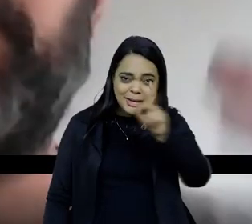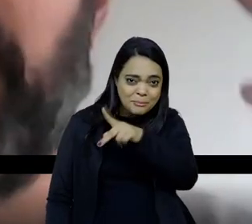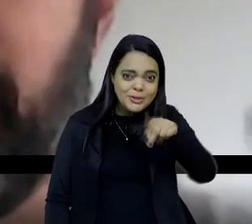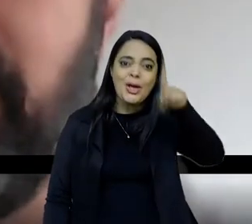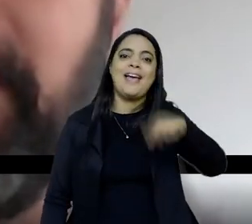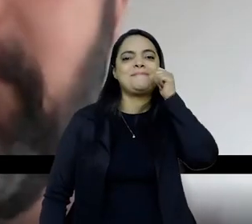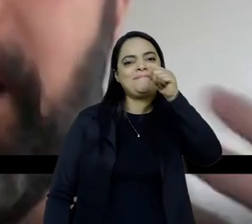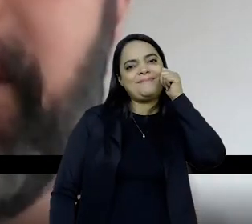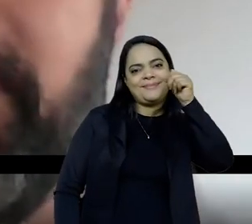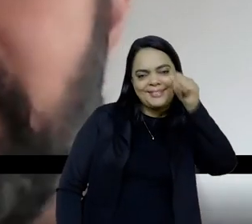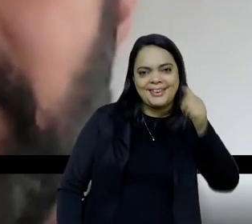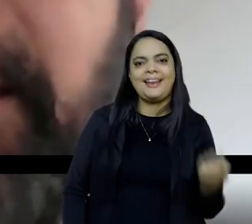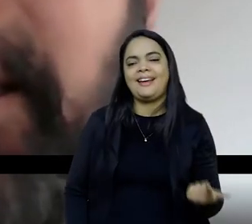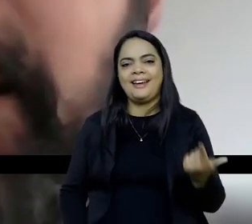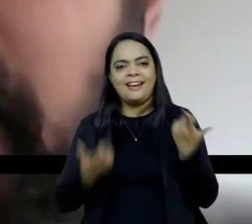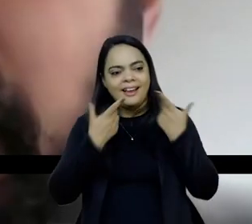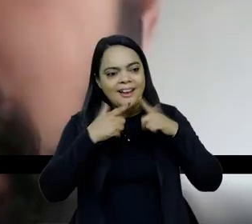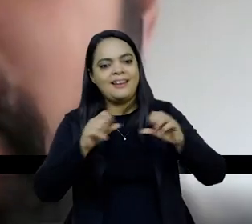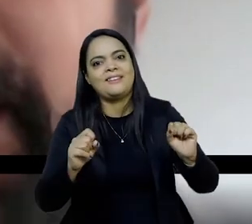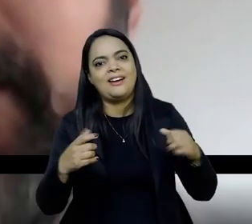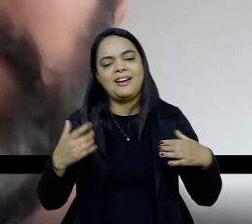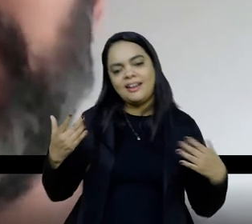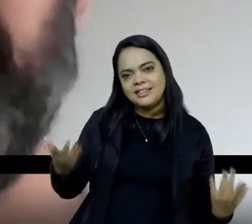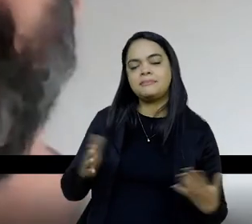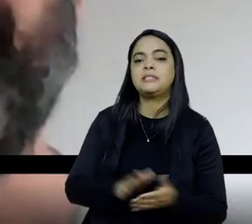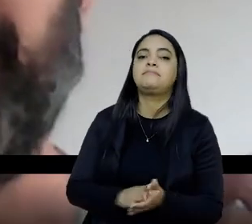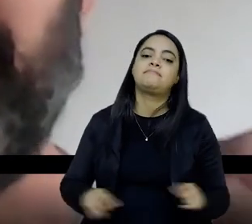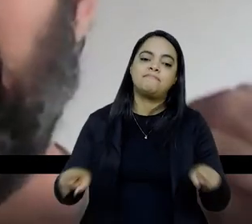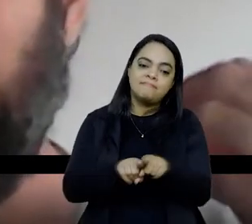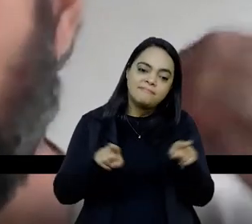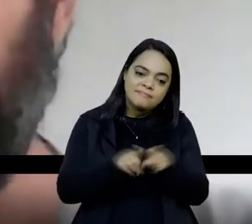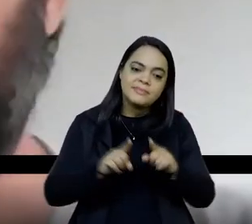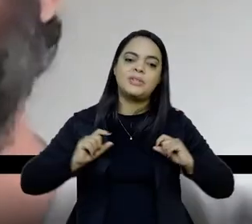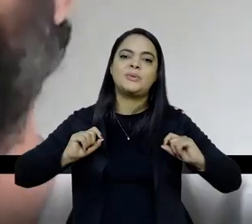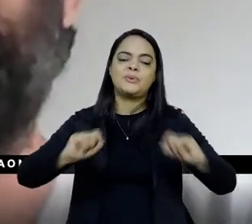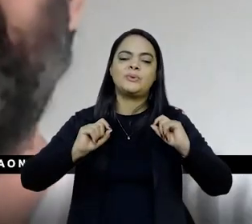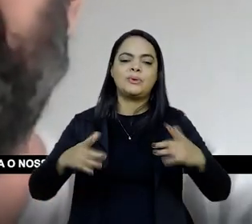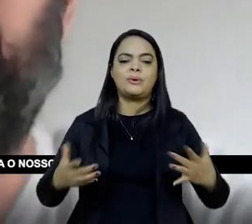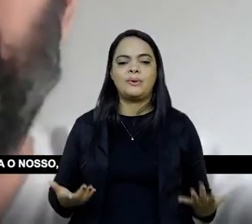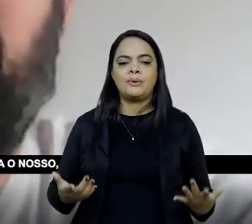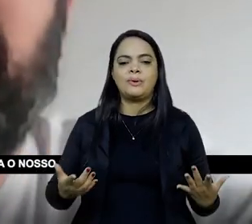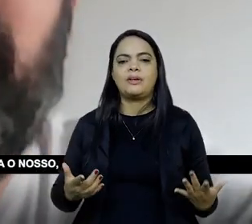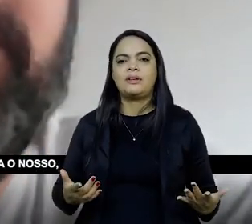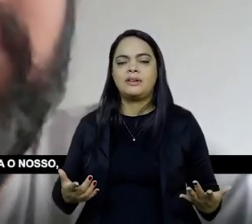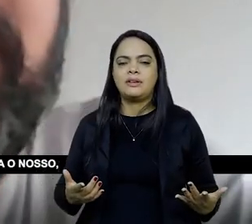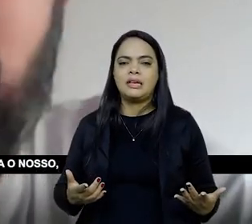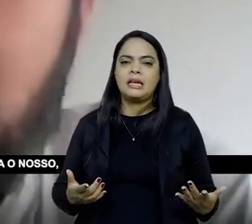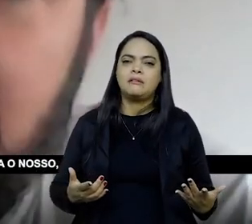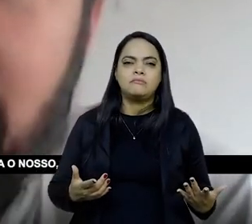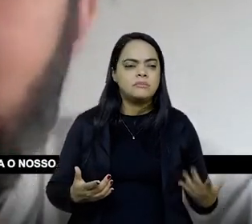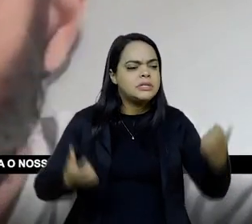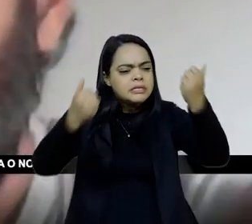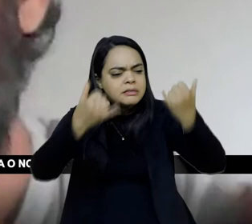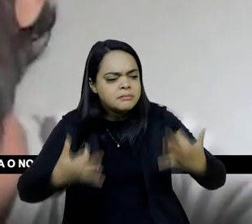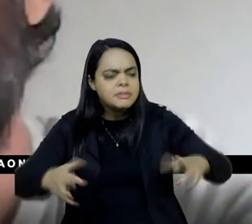professoras, a questão da linguagem, etc., mas também trabalhar com essas especificidades. Então, eu acho que o